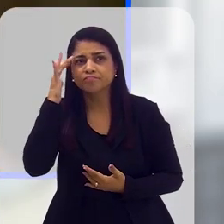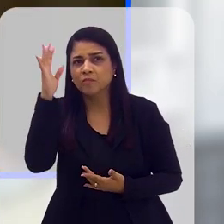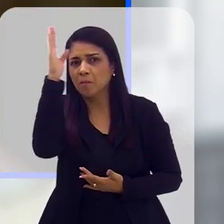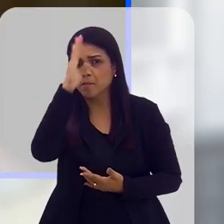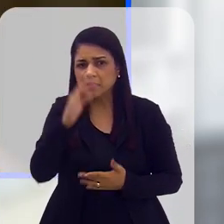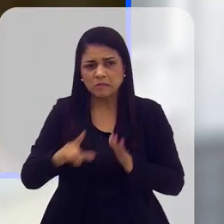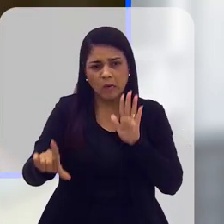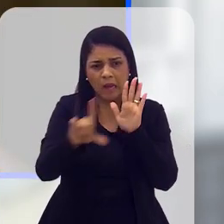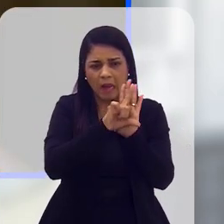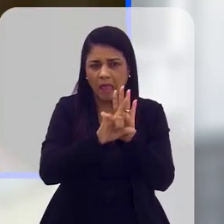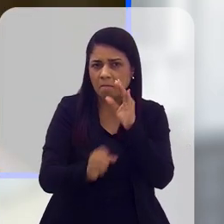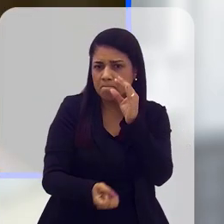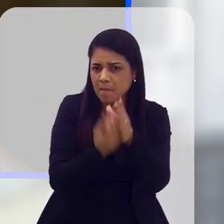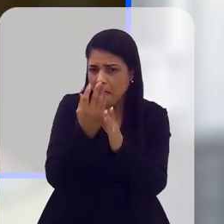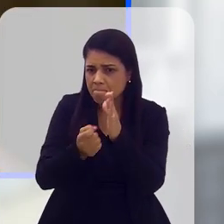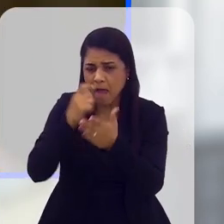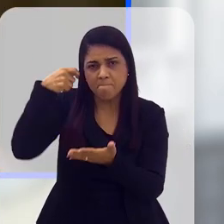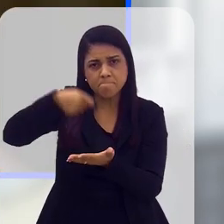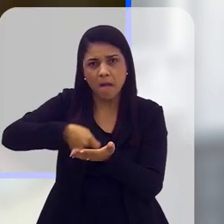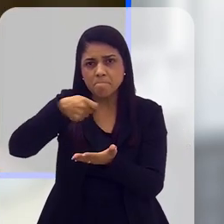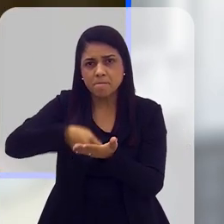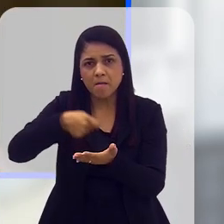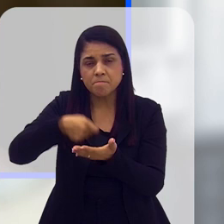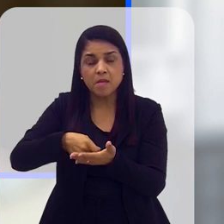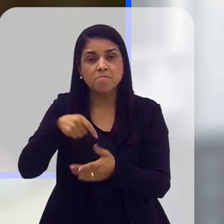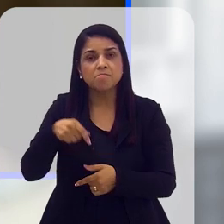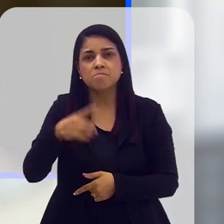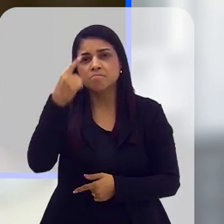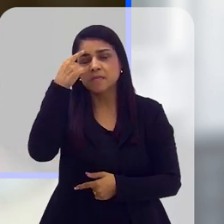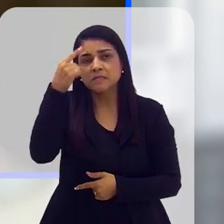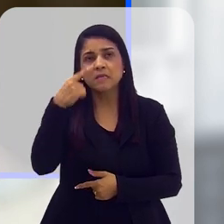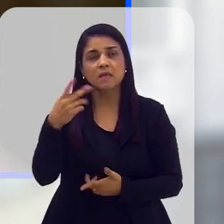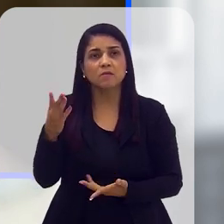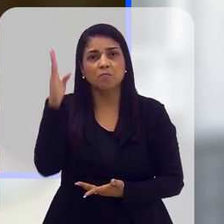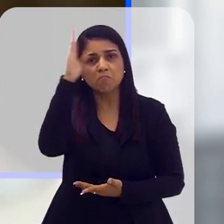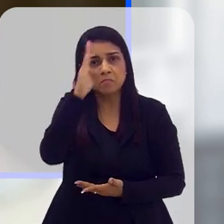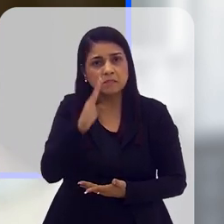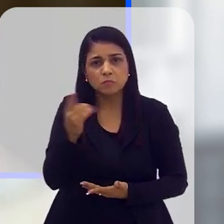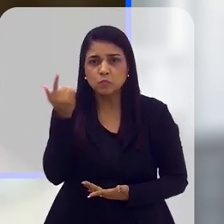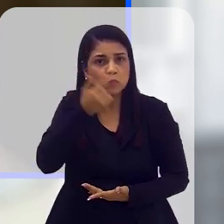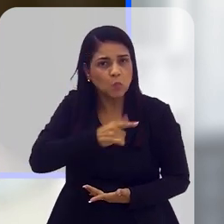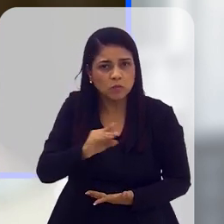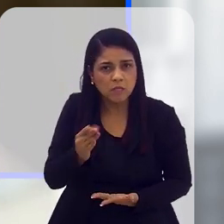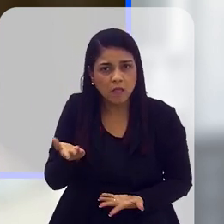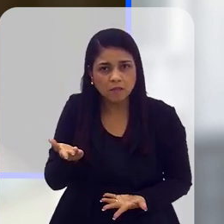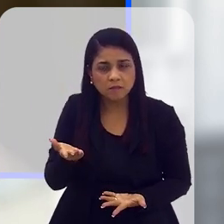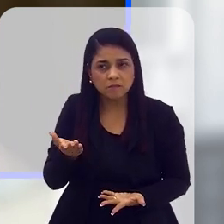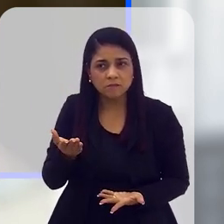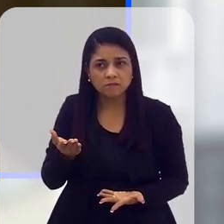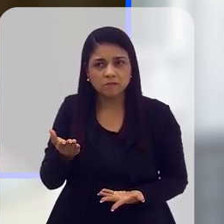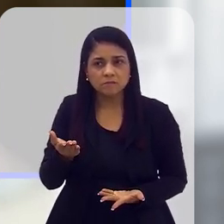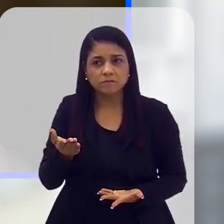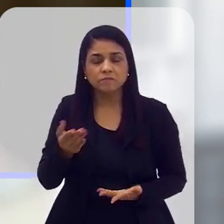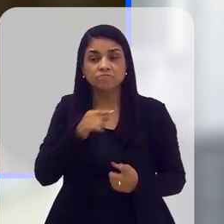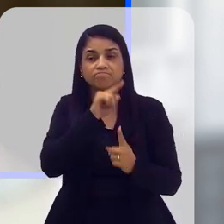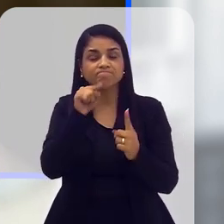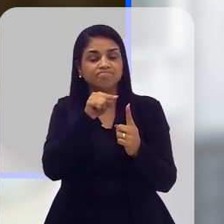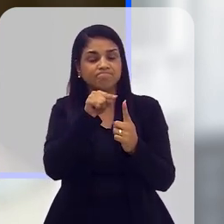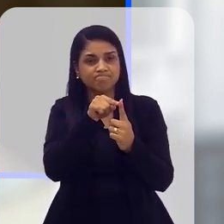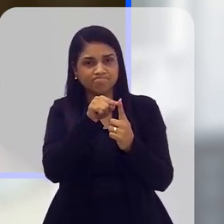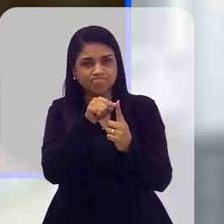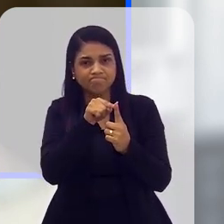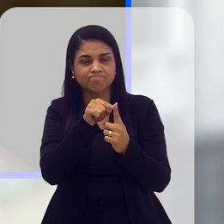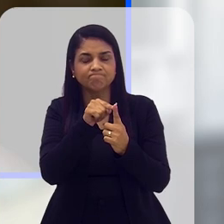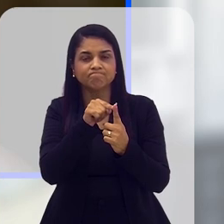como o Brasil, que tem tantas leis, tantas leis severas, enfim, a gente imaginar que aconteça isso. É, não só as